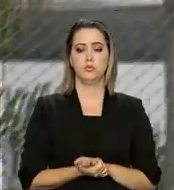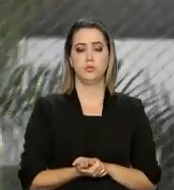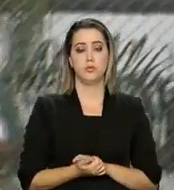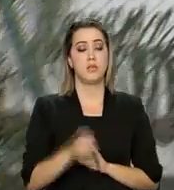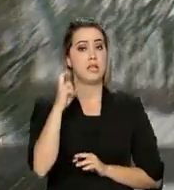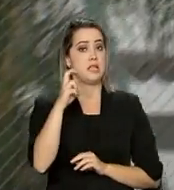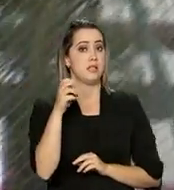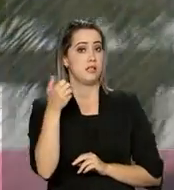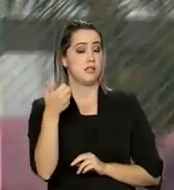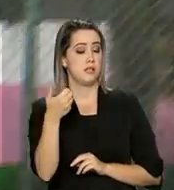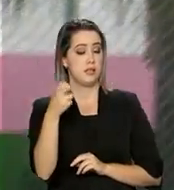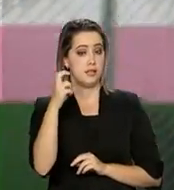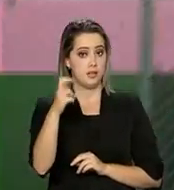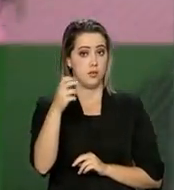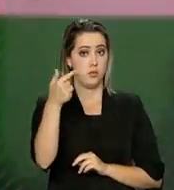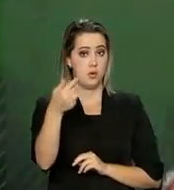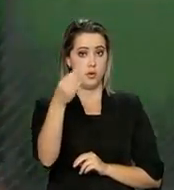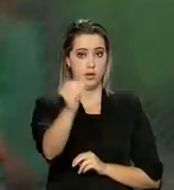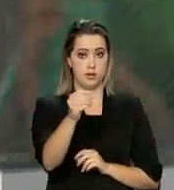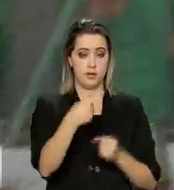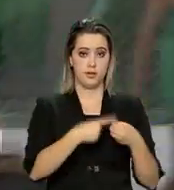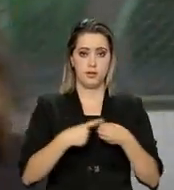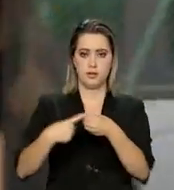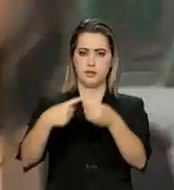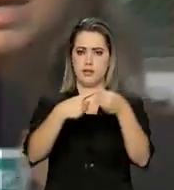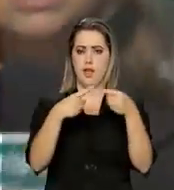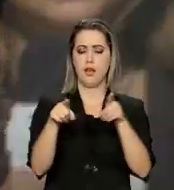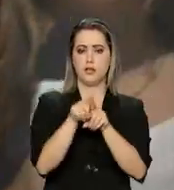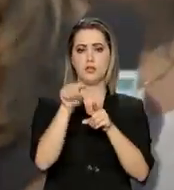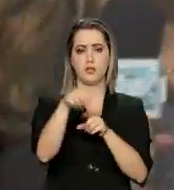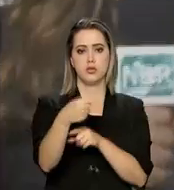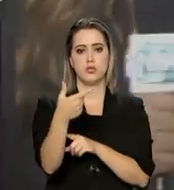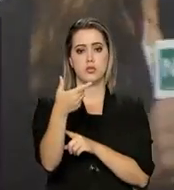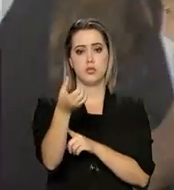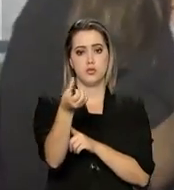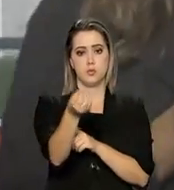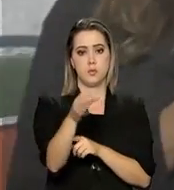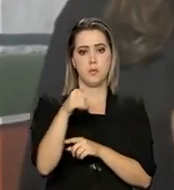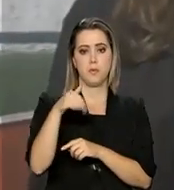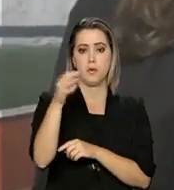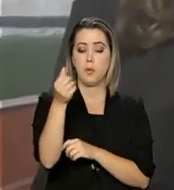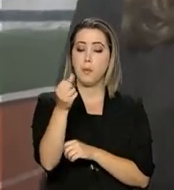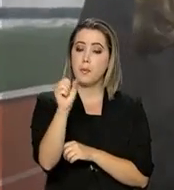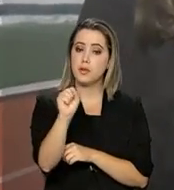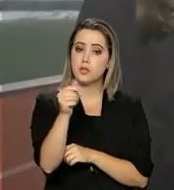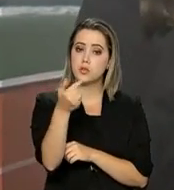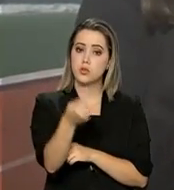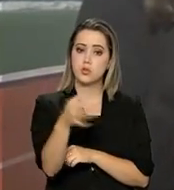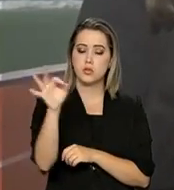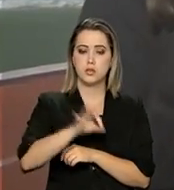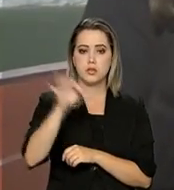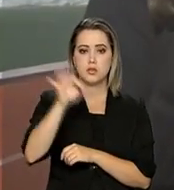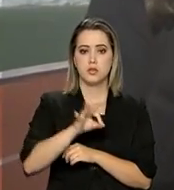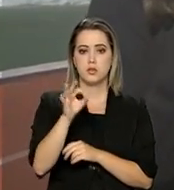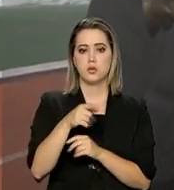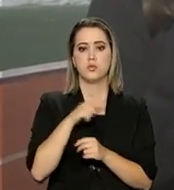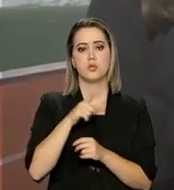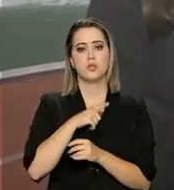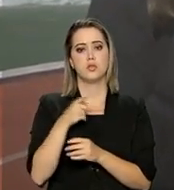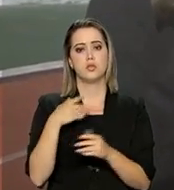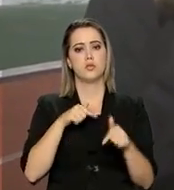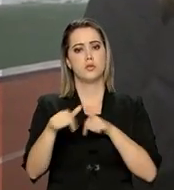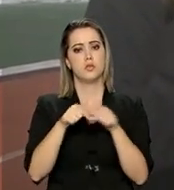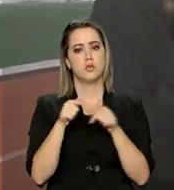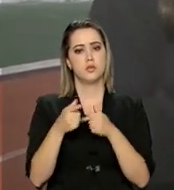5.570 municípios. E em 2016, mais de 87% deles desenvolveram ações